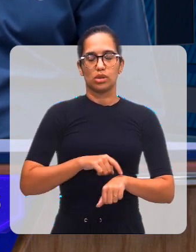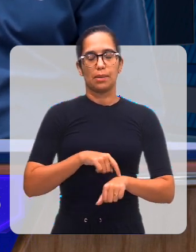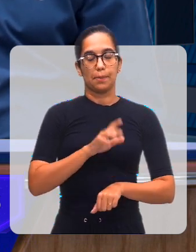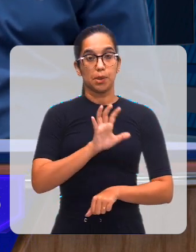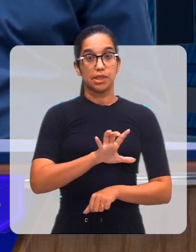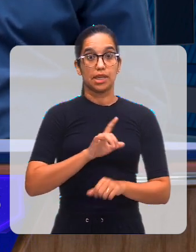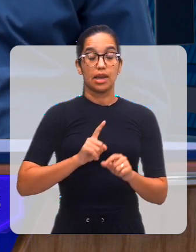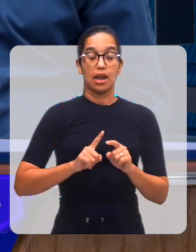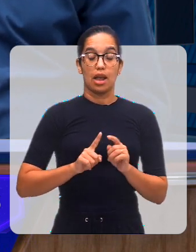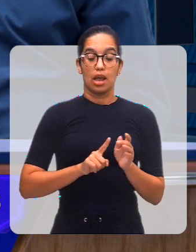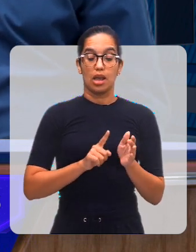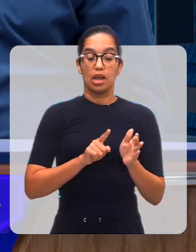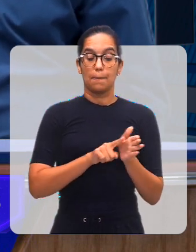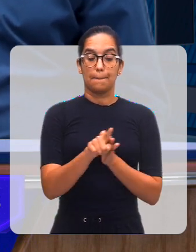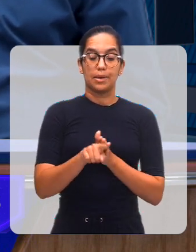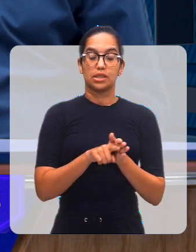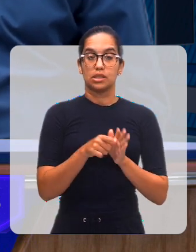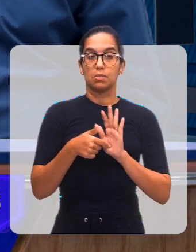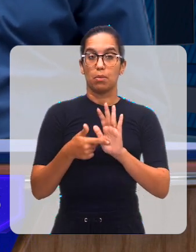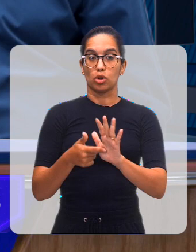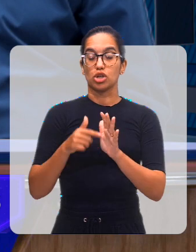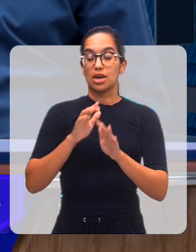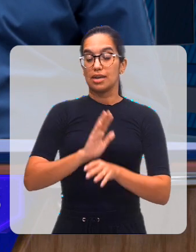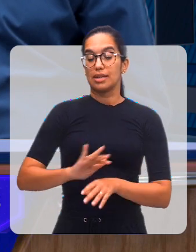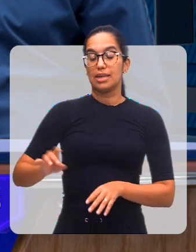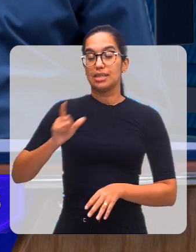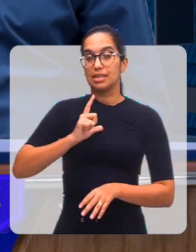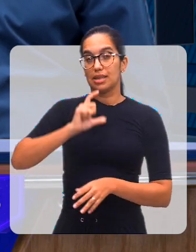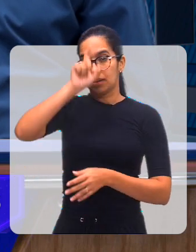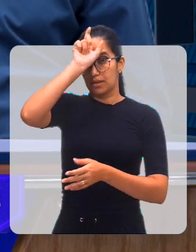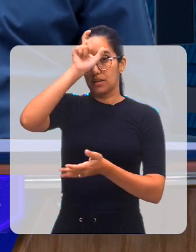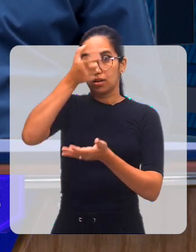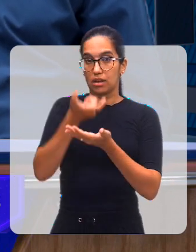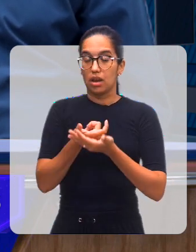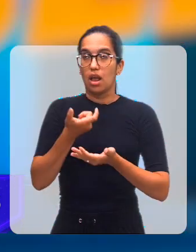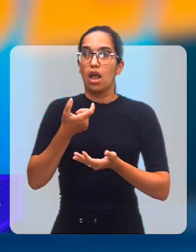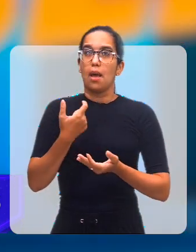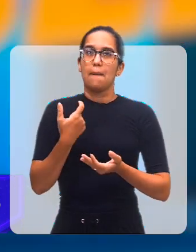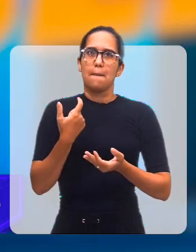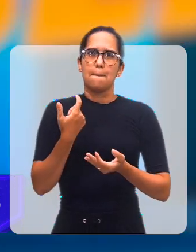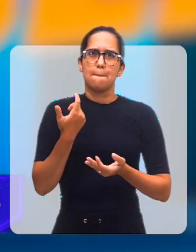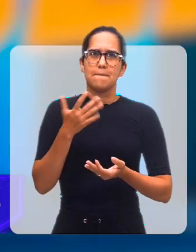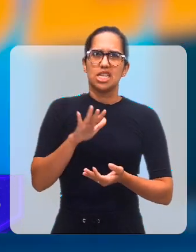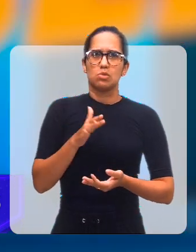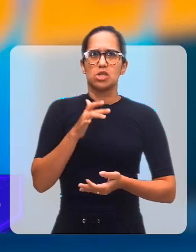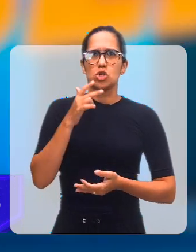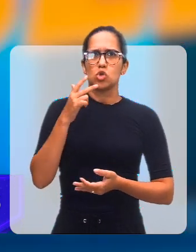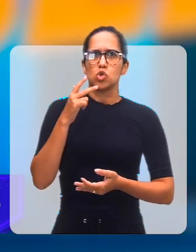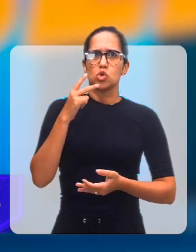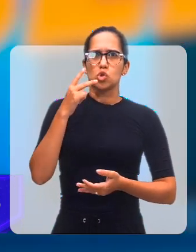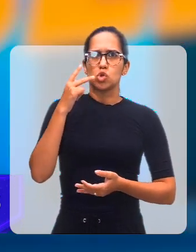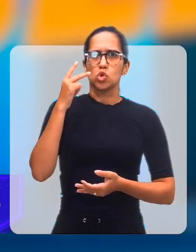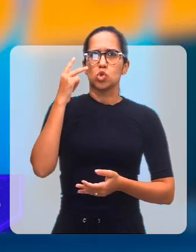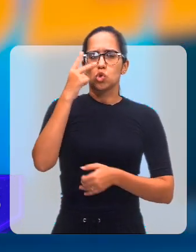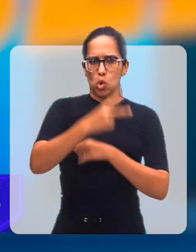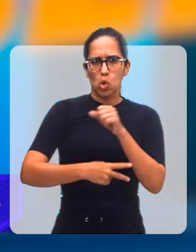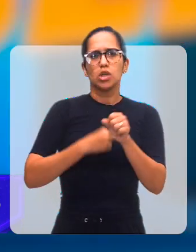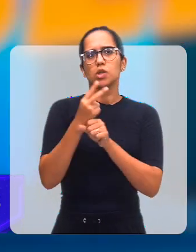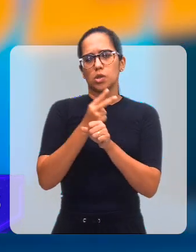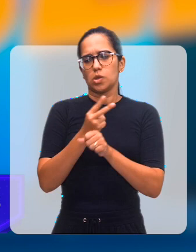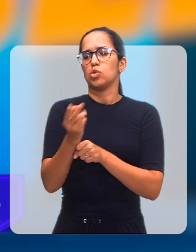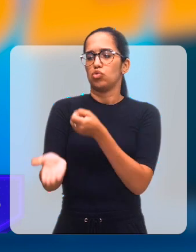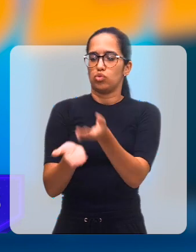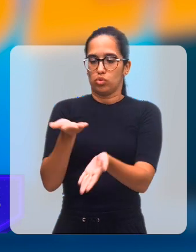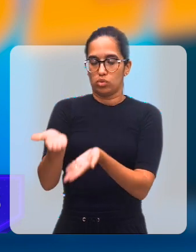comprovam que uma criança com dislexia, ela precisa de uma média de dois anos de atendimento. Como